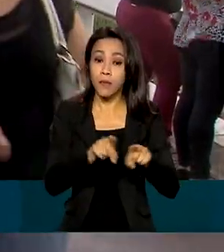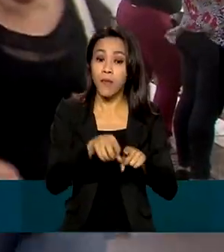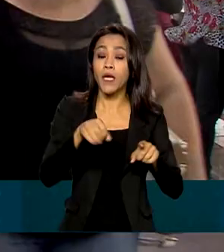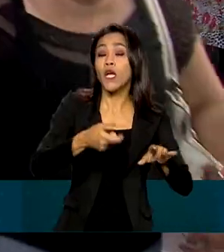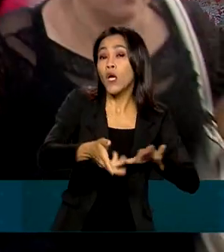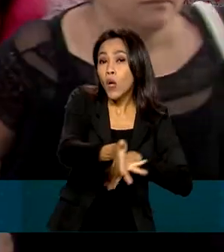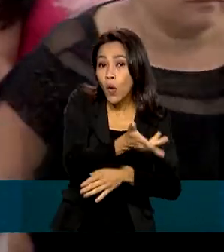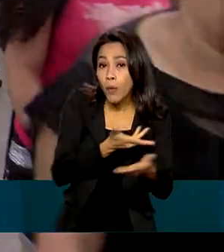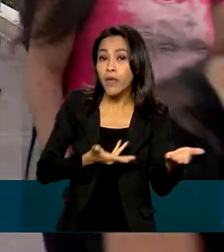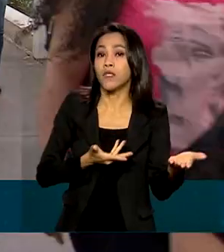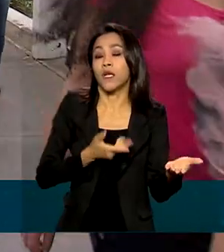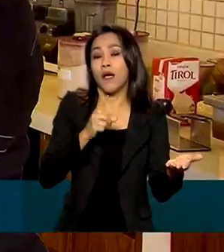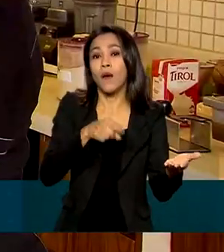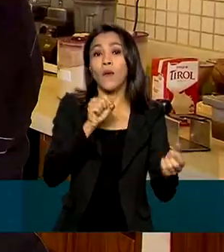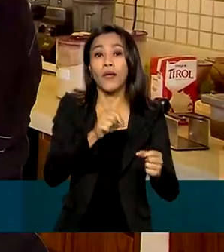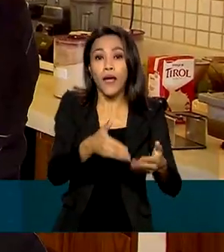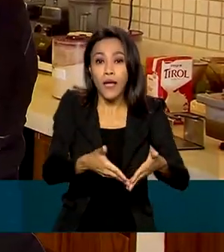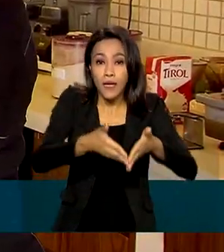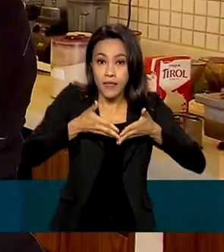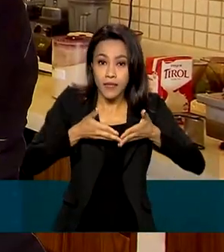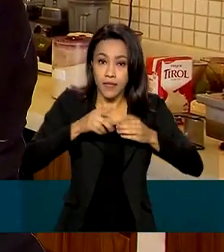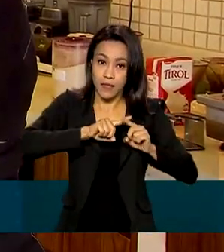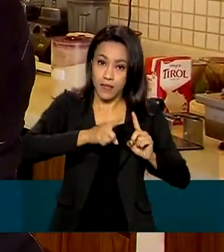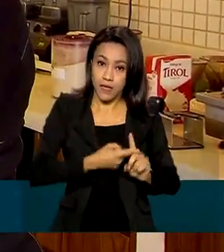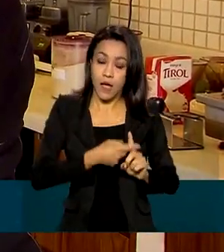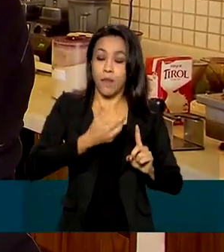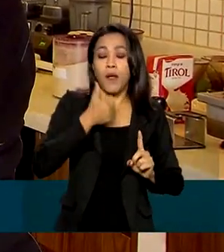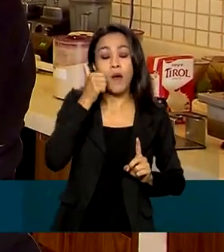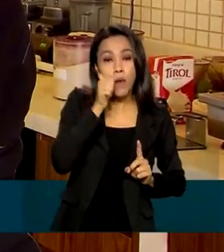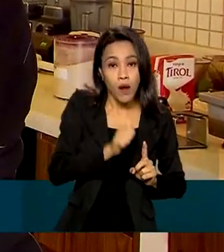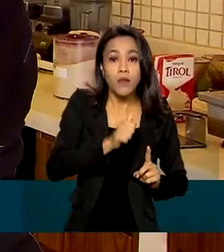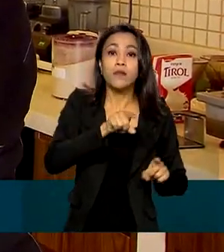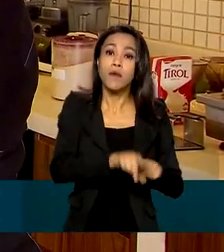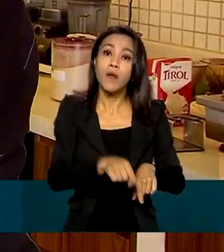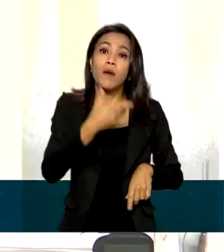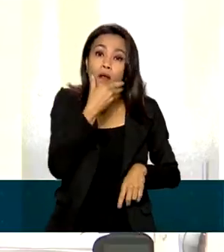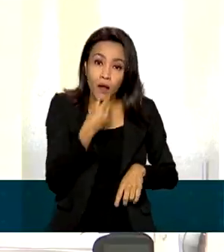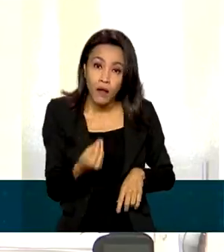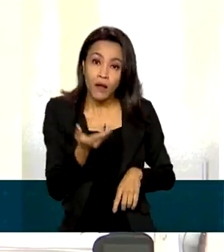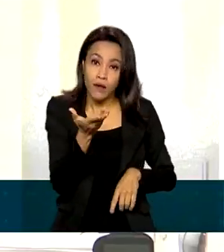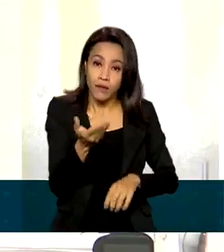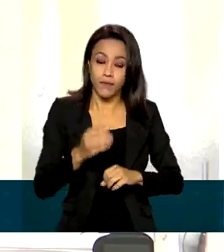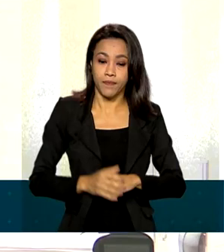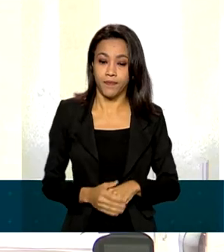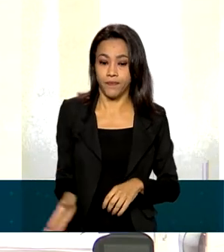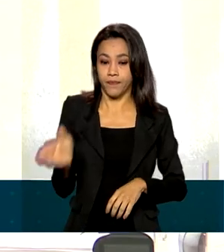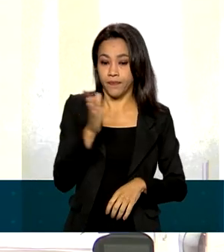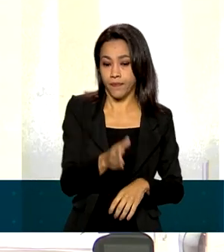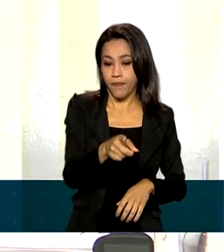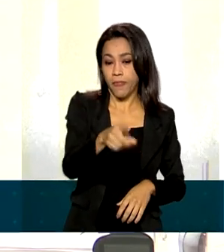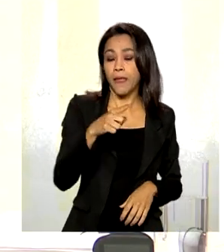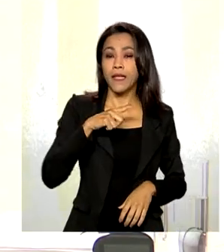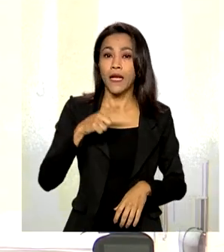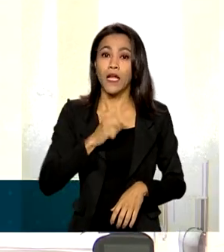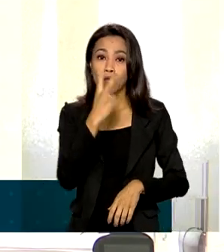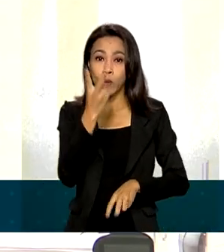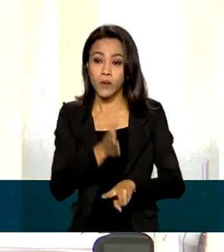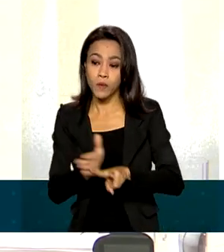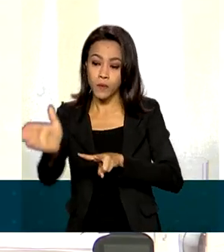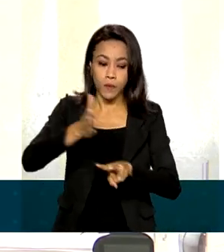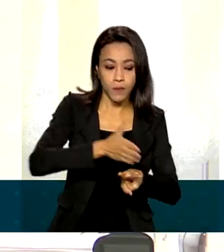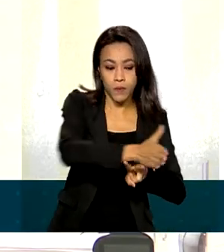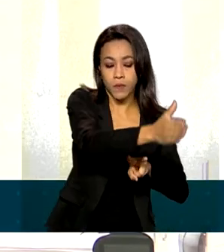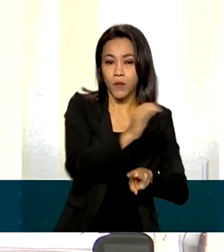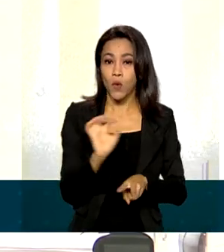maternidade entre homens e mulheres e apoio ao microcrédito ao público feminino. Serão duas linhas de créditos, uma para a pessoa